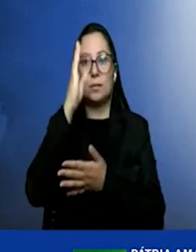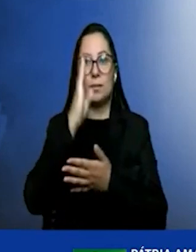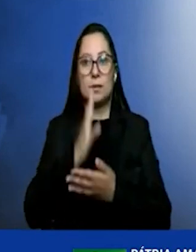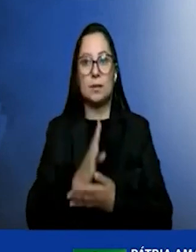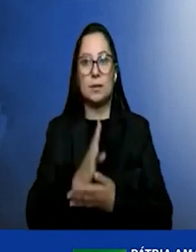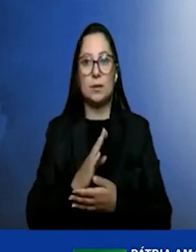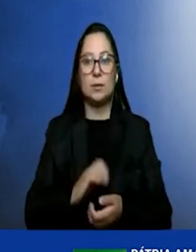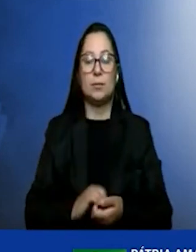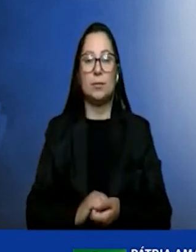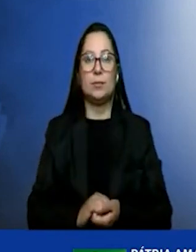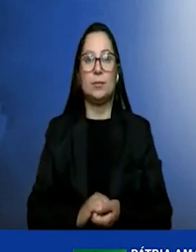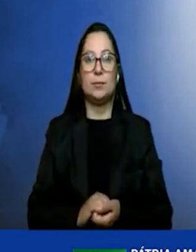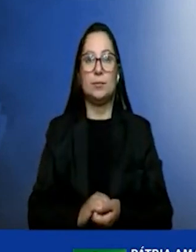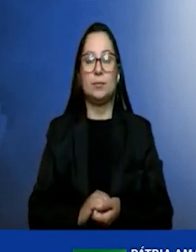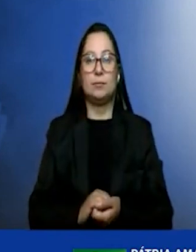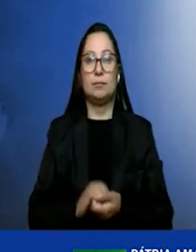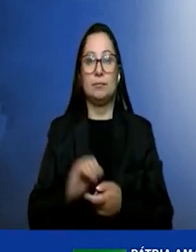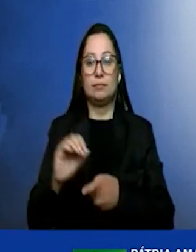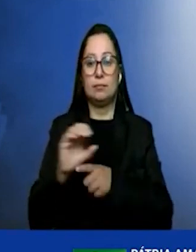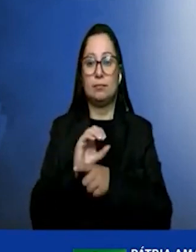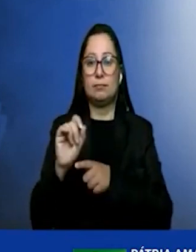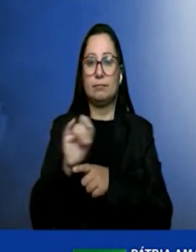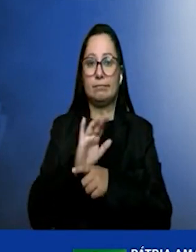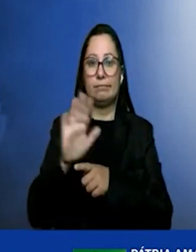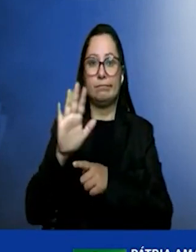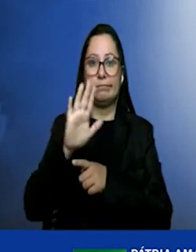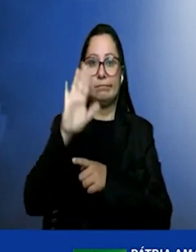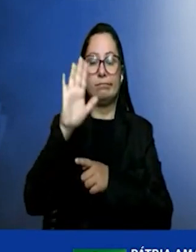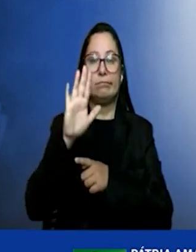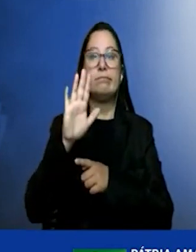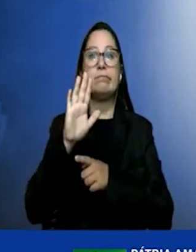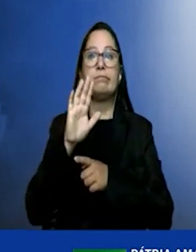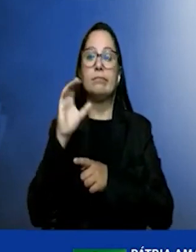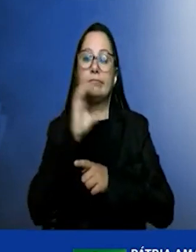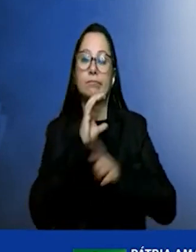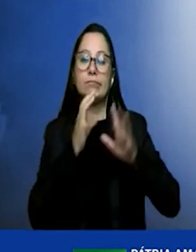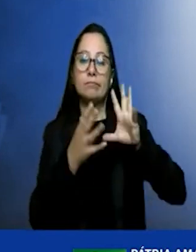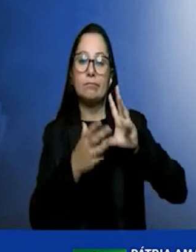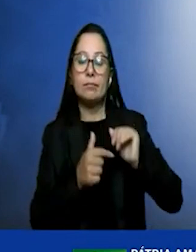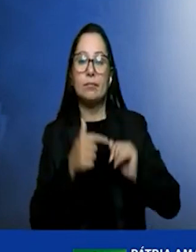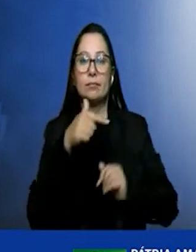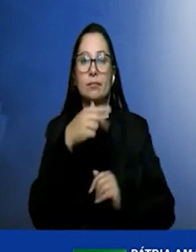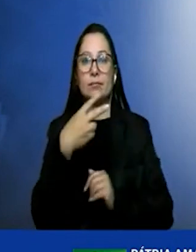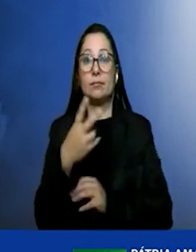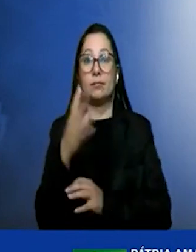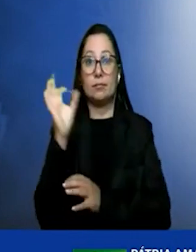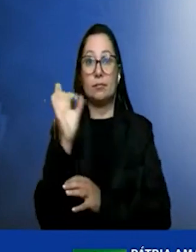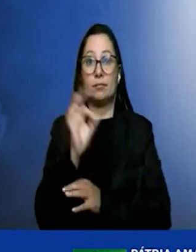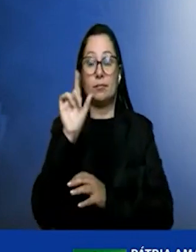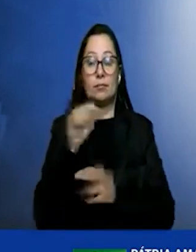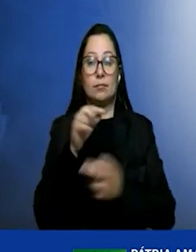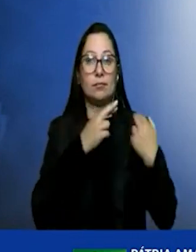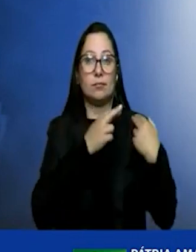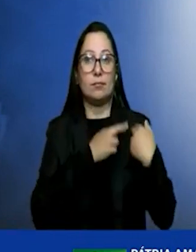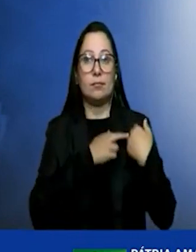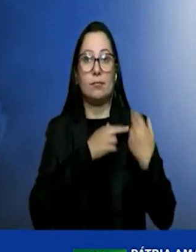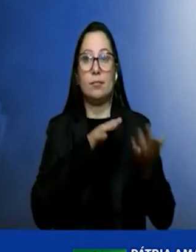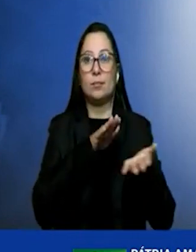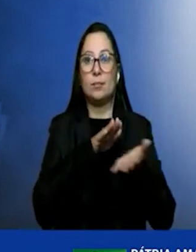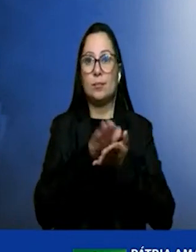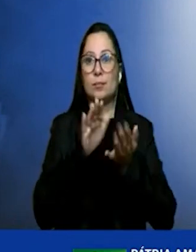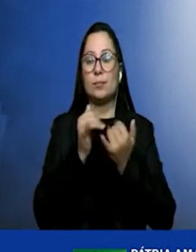Emissões de gases de efeito estufa, 72% é responsabilidade da produção de energia.